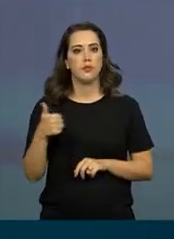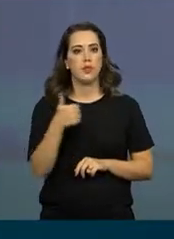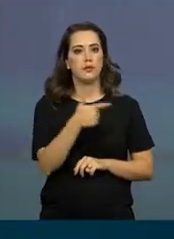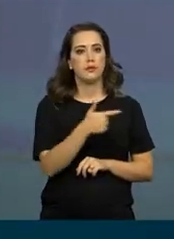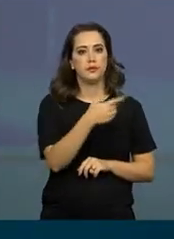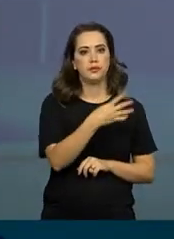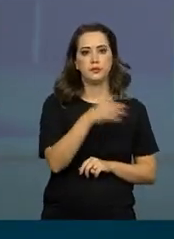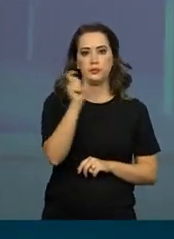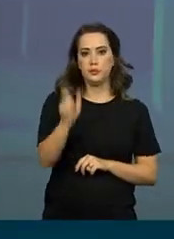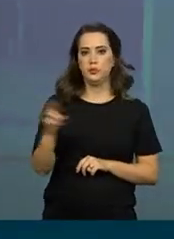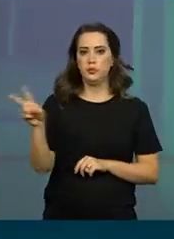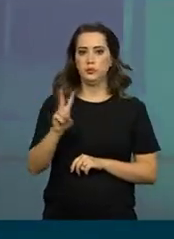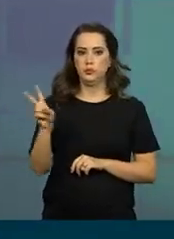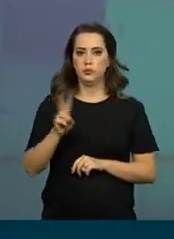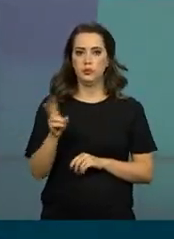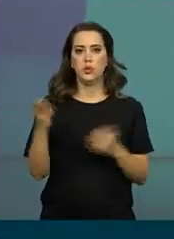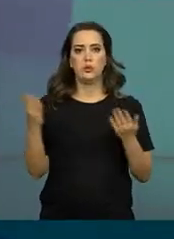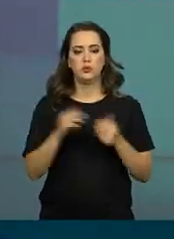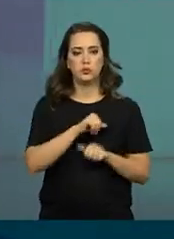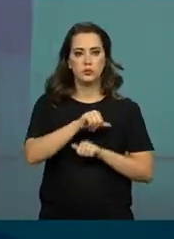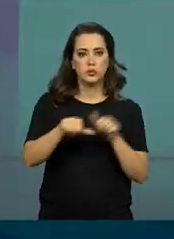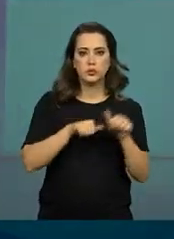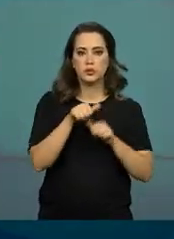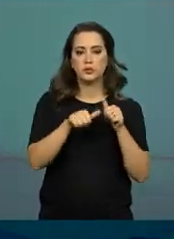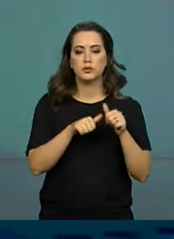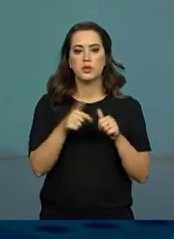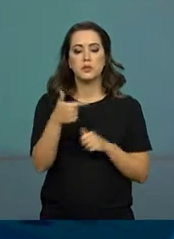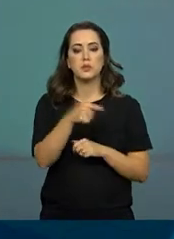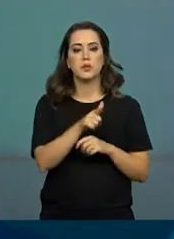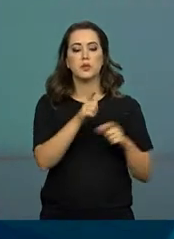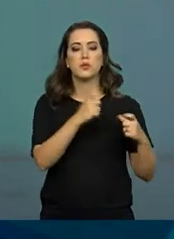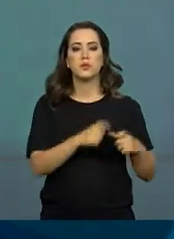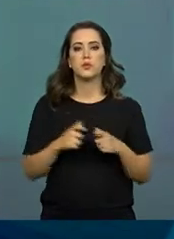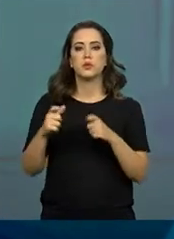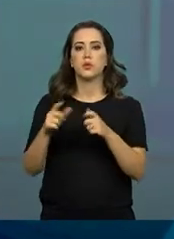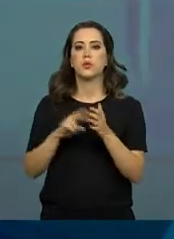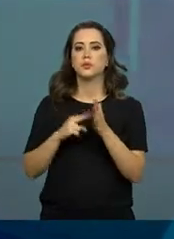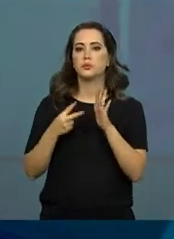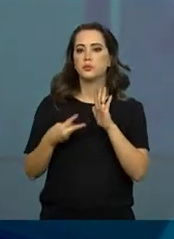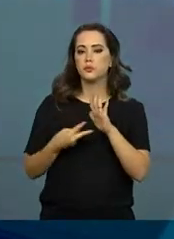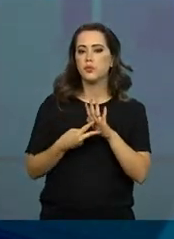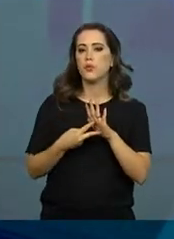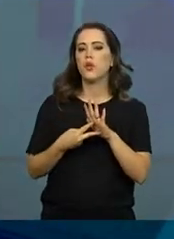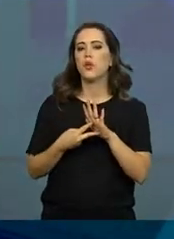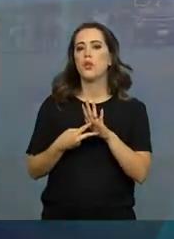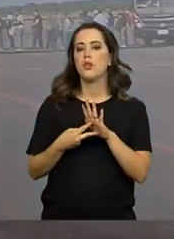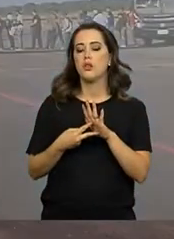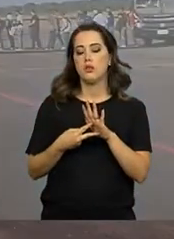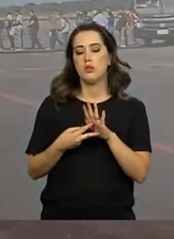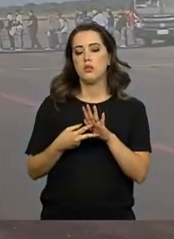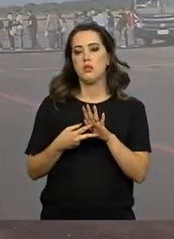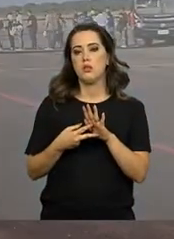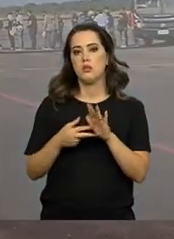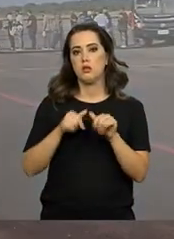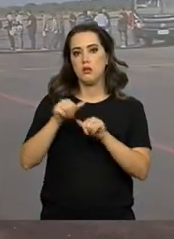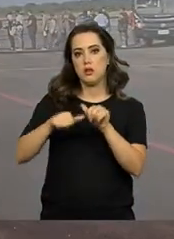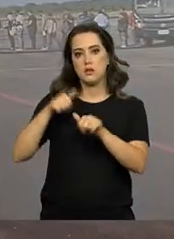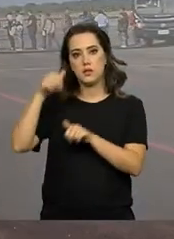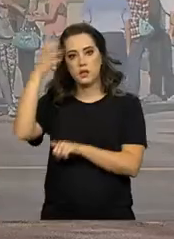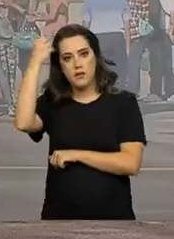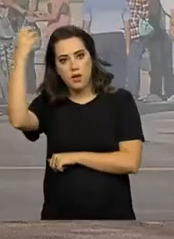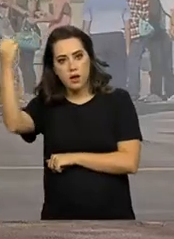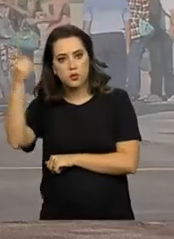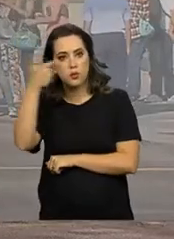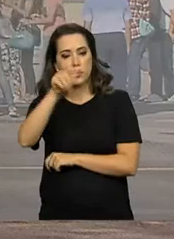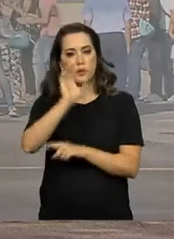124 venezuelanos participaram hoje do processo de interiorização, ou seja, de transferência voluntária para outras cidades do país.